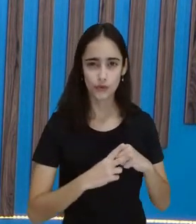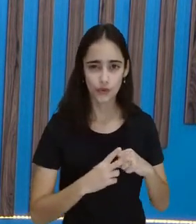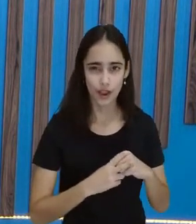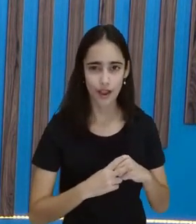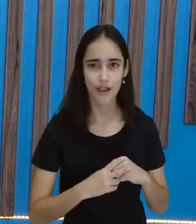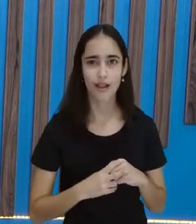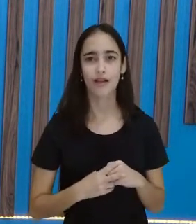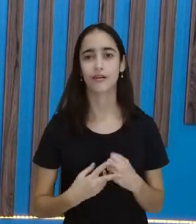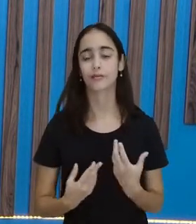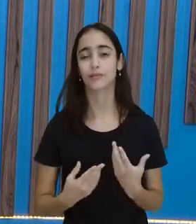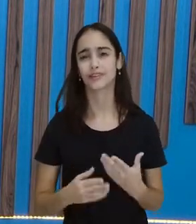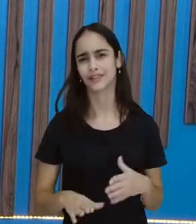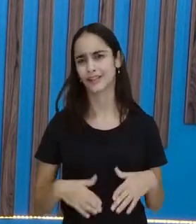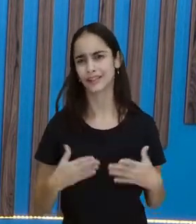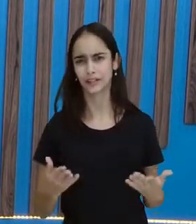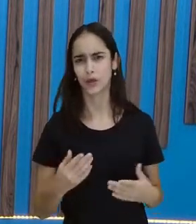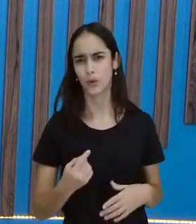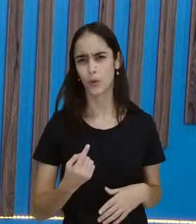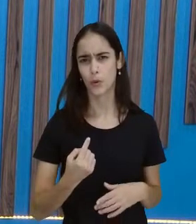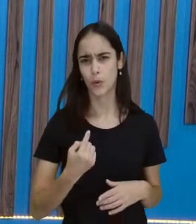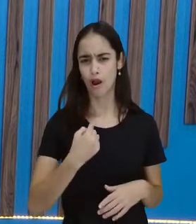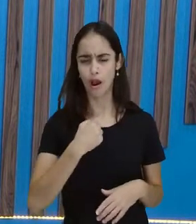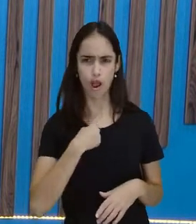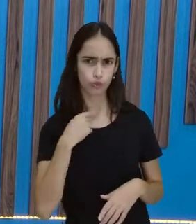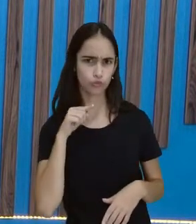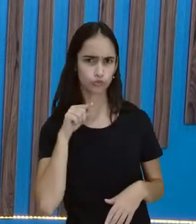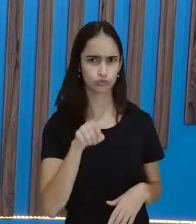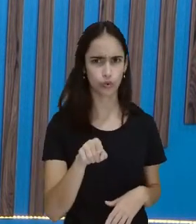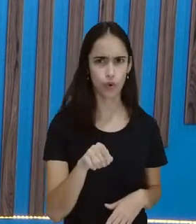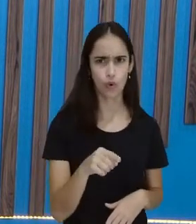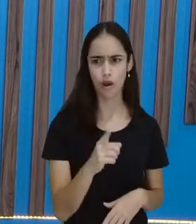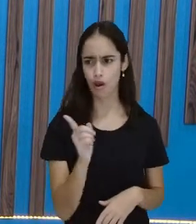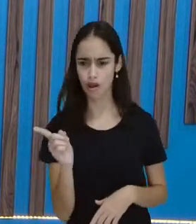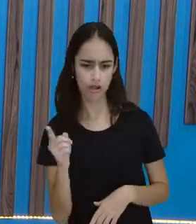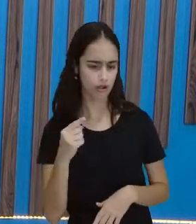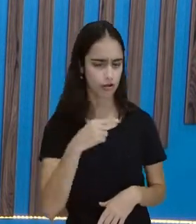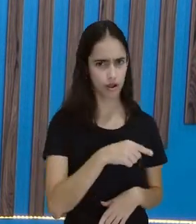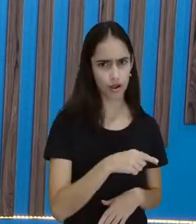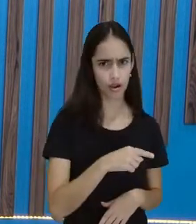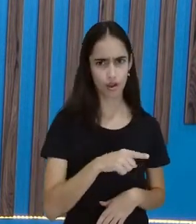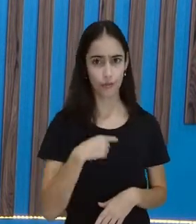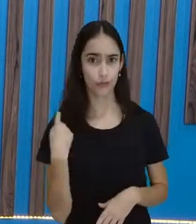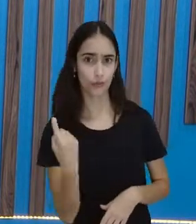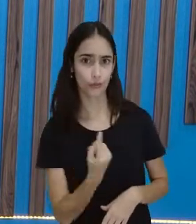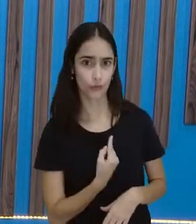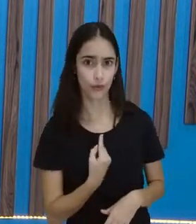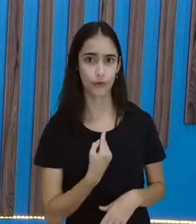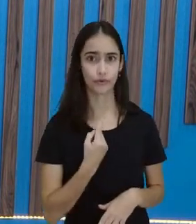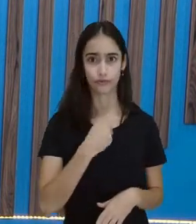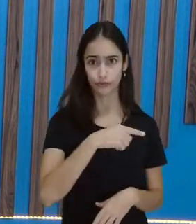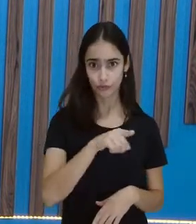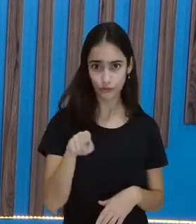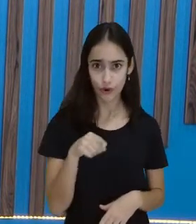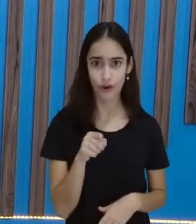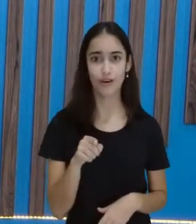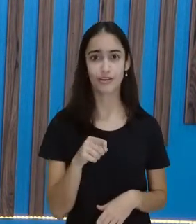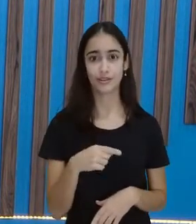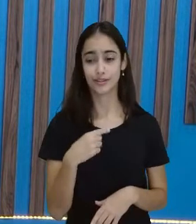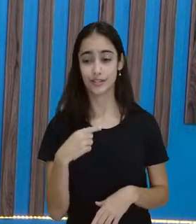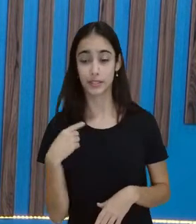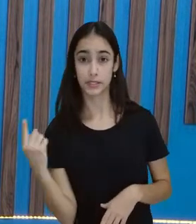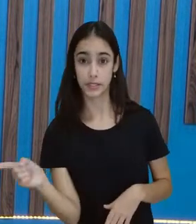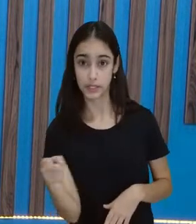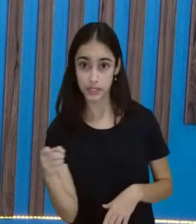Então, eu, tu, ele ou ela, nós, vós, eles ou elas. Eu é a primeira pessoa.